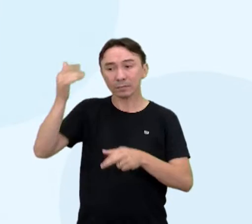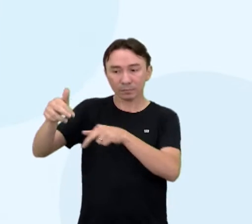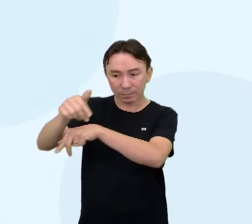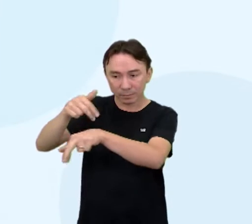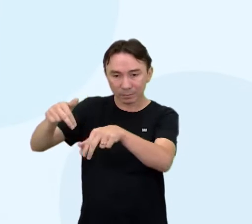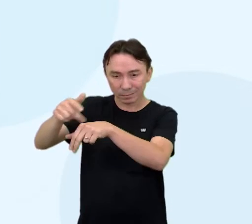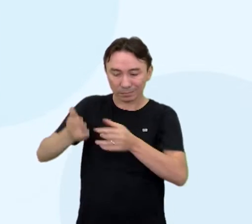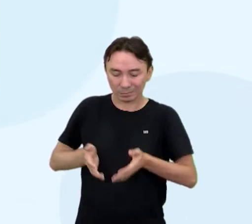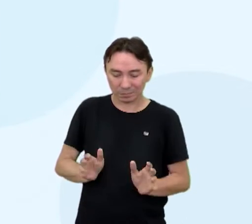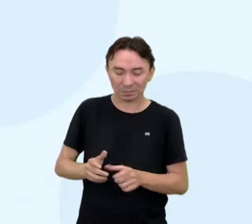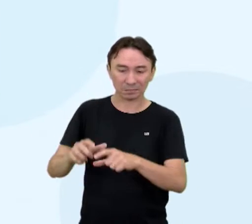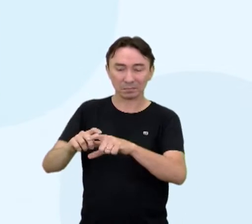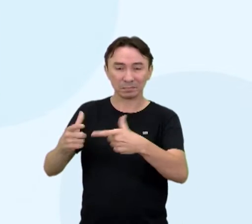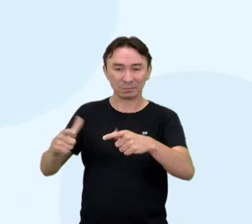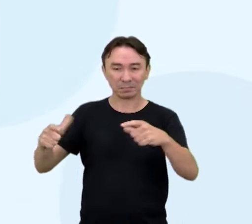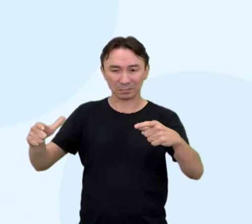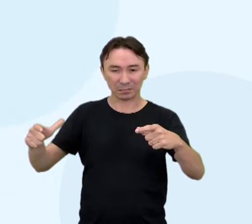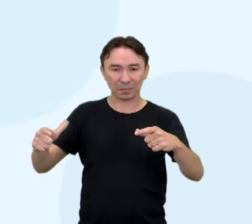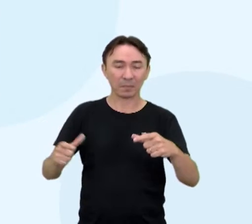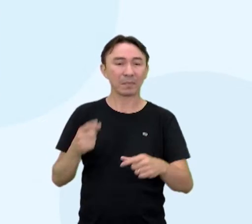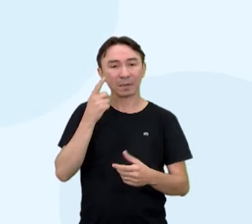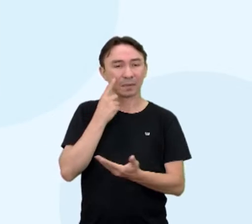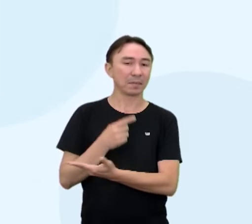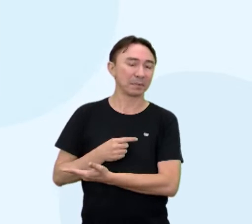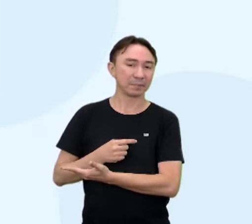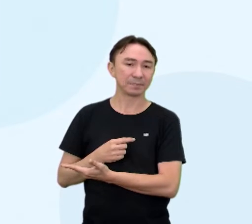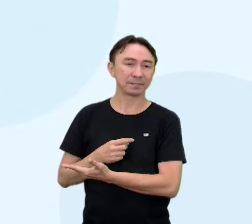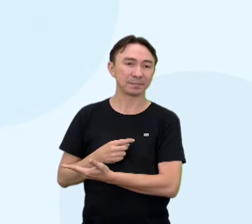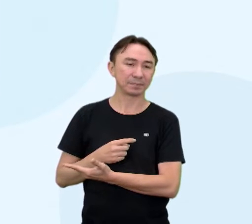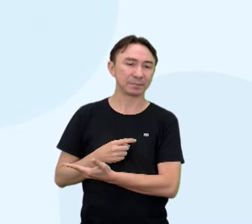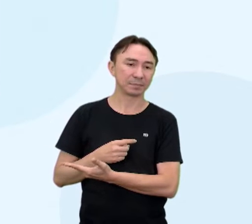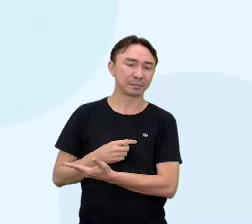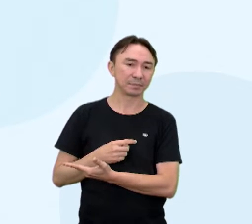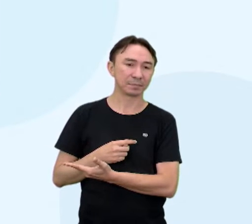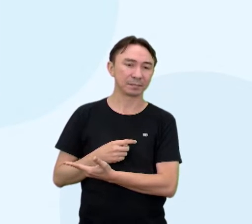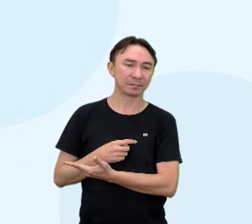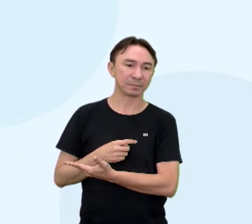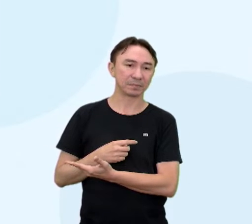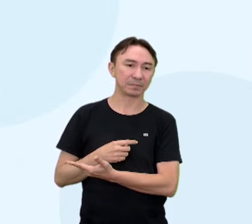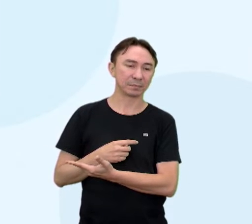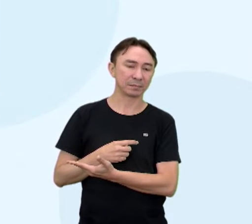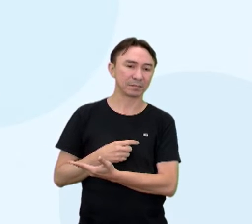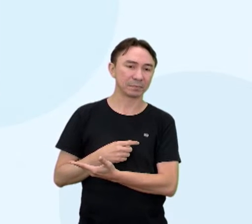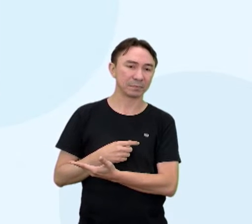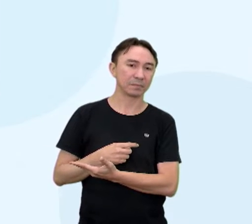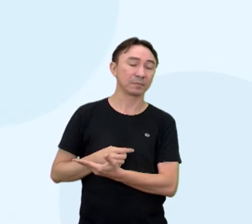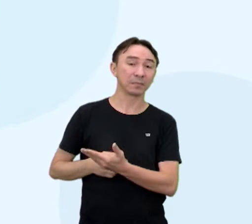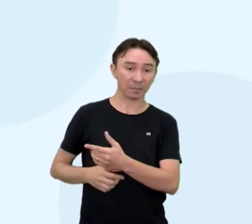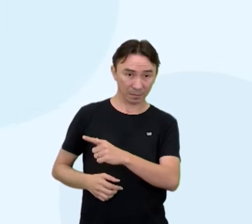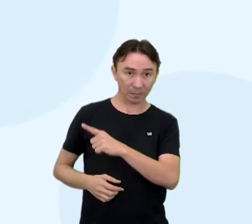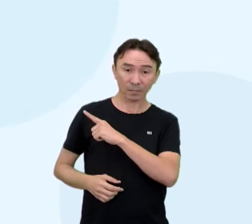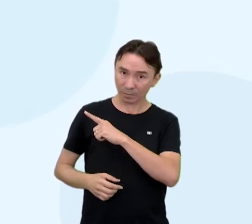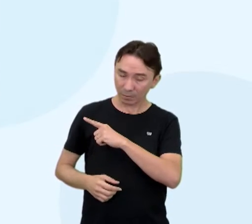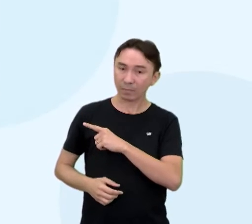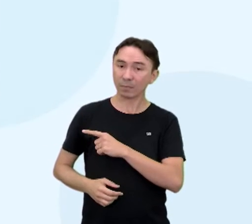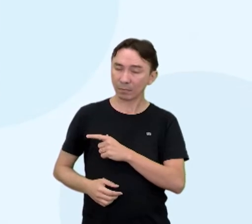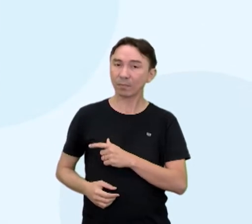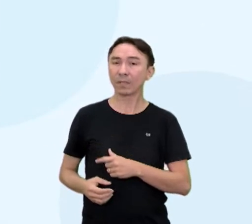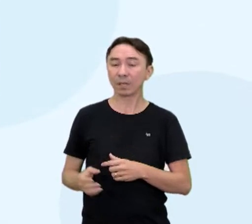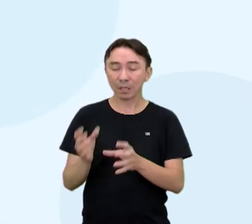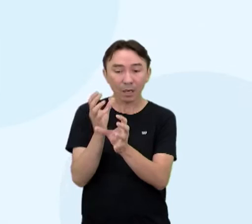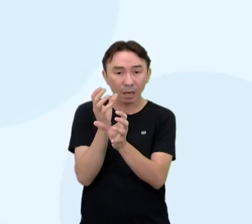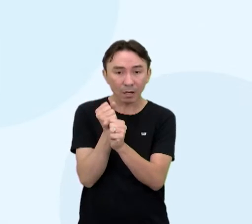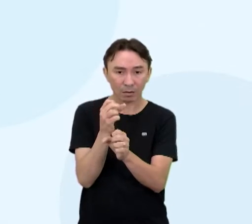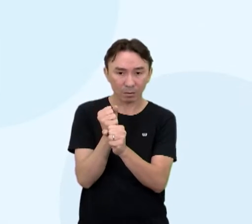Entendeu? Aí o que acontece aí no cálculo do crescimento vegetativo? Nós temos aí, e tem esse cálculo, tem no mapa